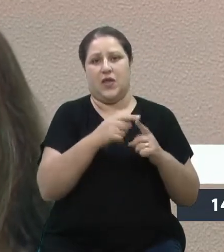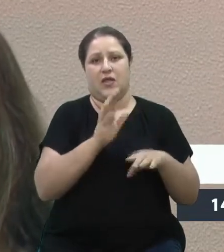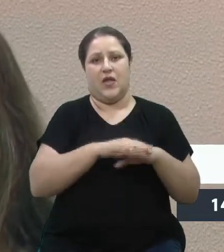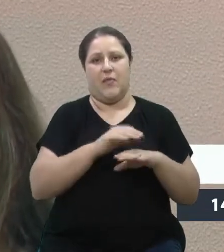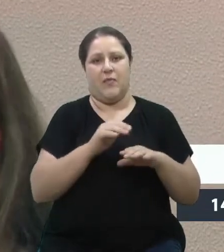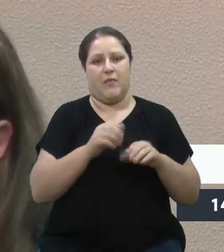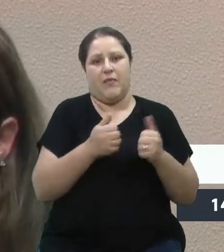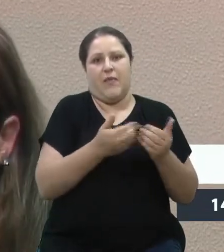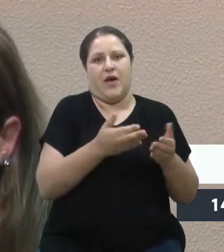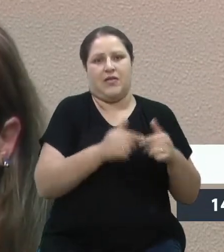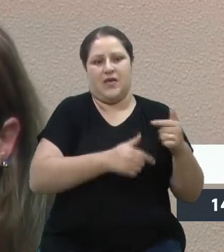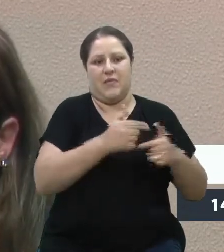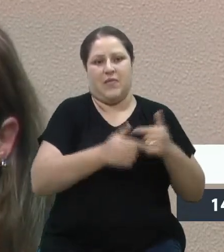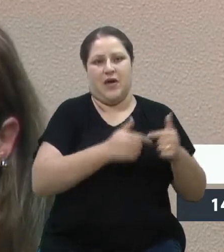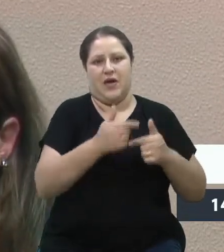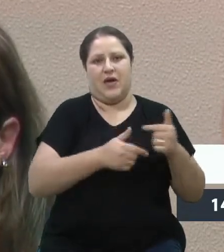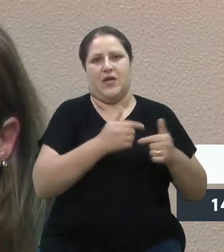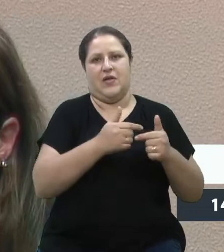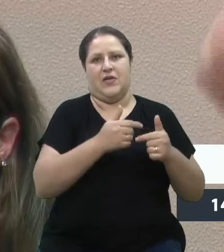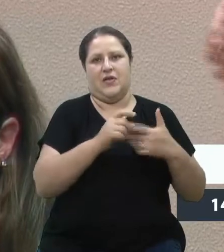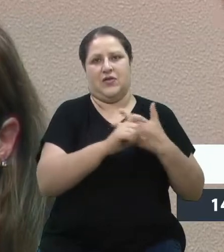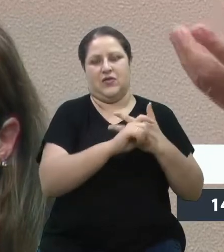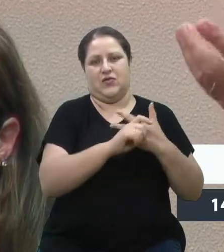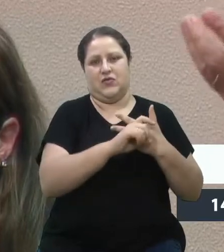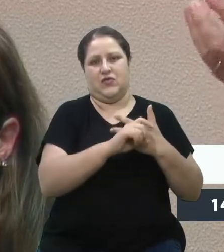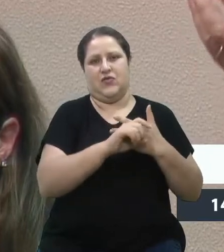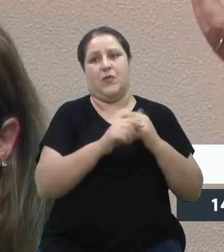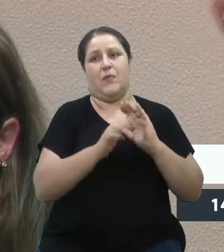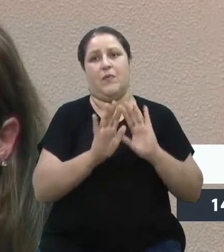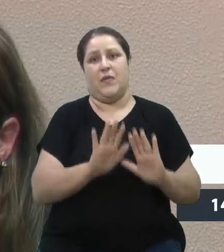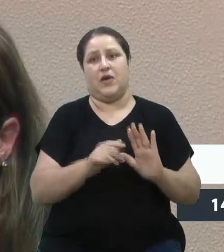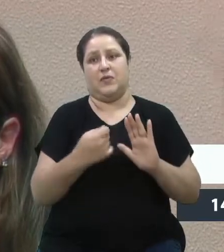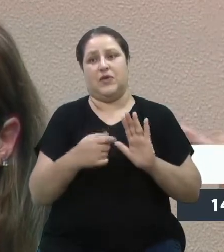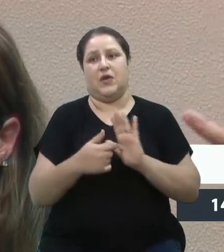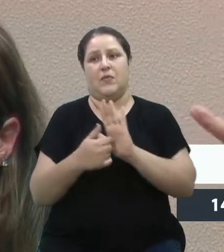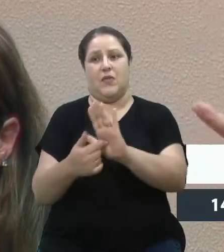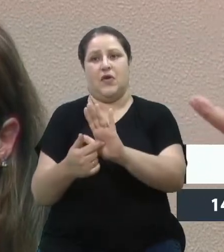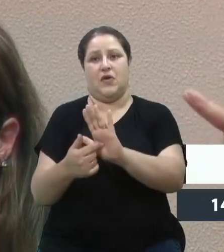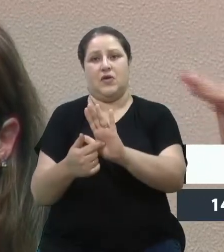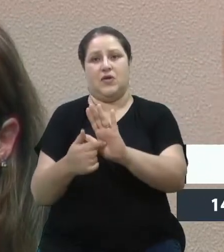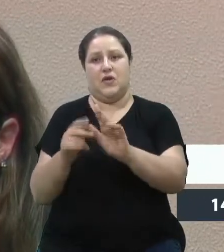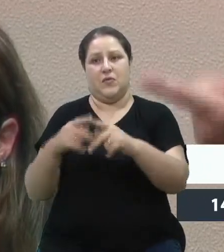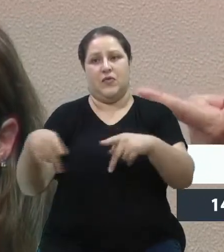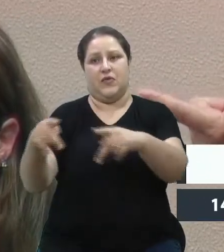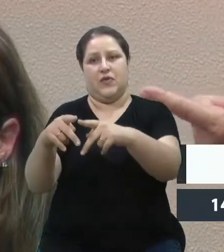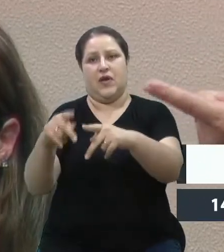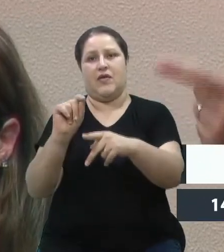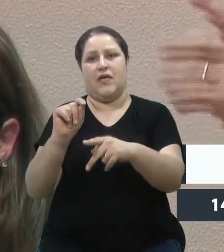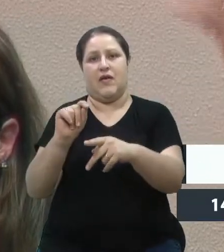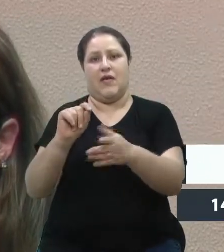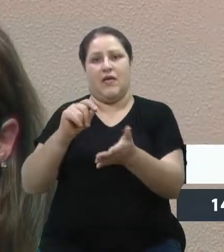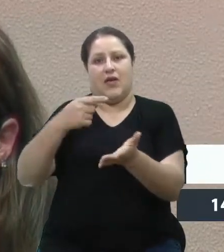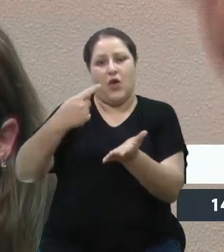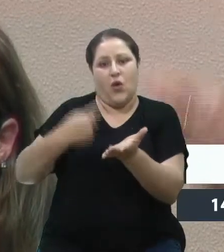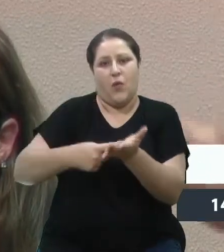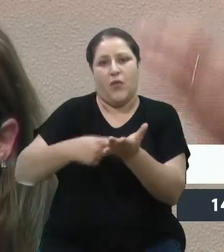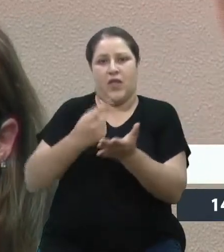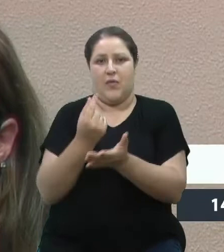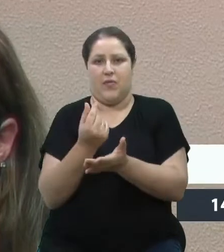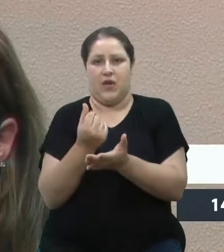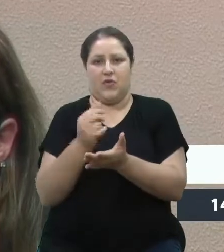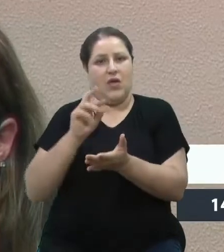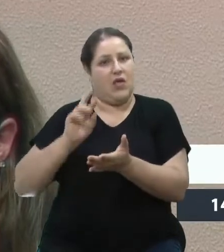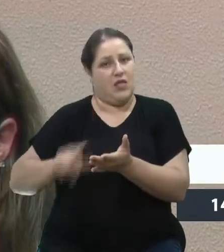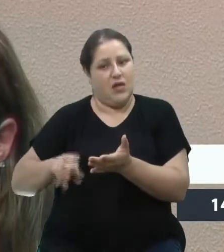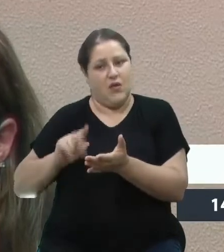temos que mostrar para a população que quem estabelece o preço não é nem a operadora e nem o prefeito. É um conselho